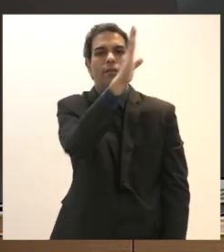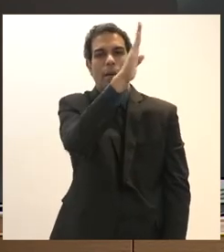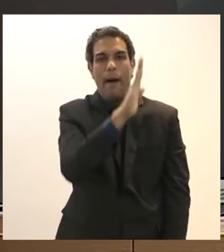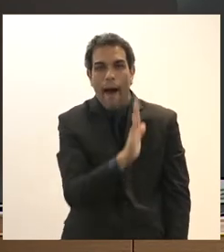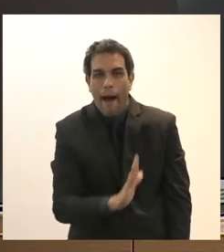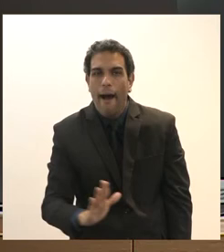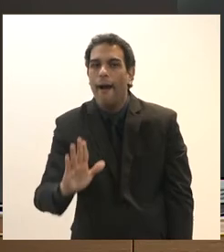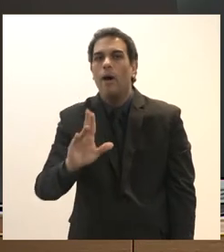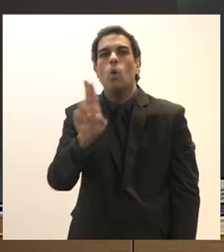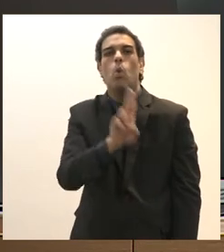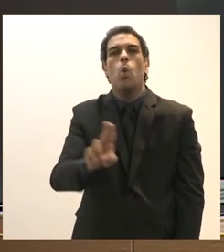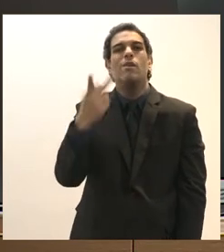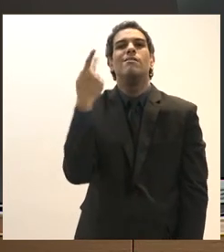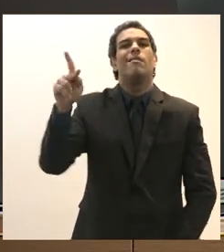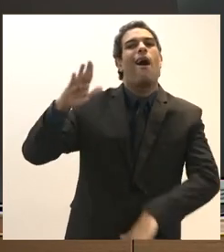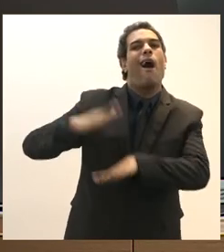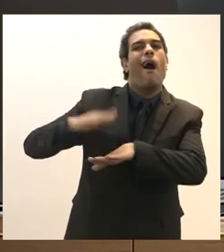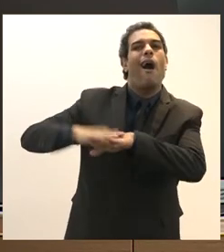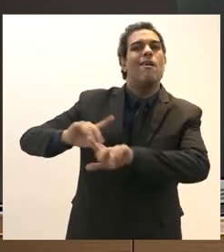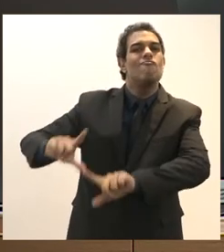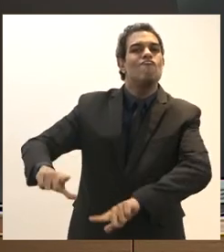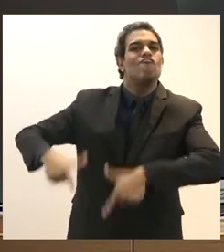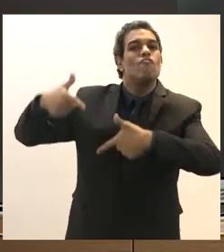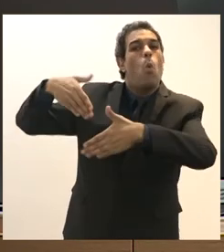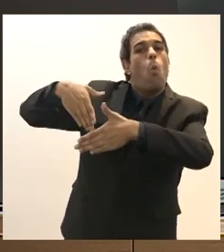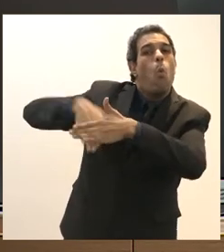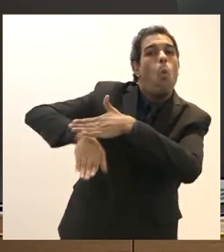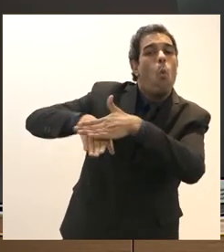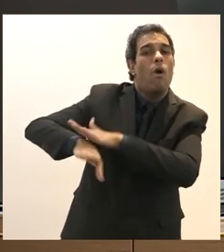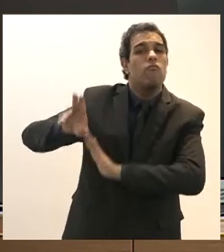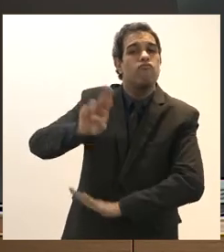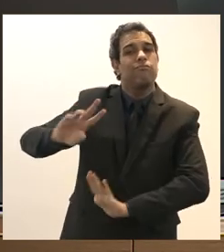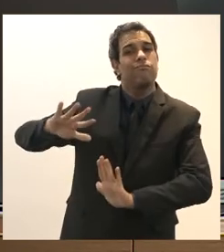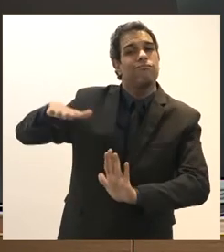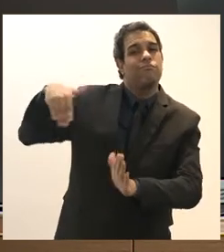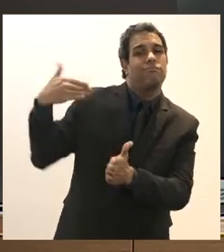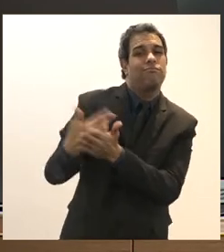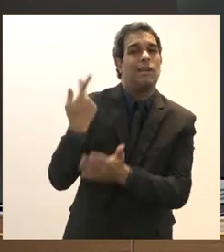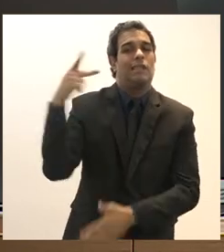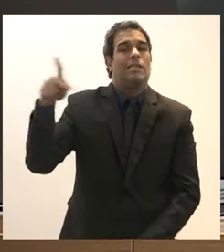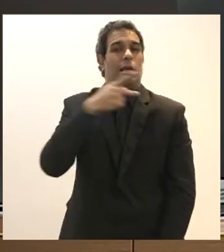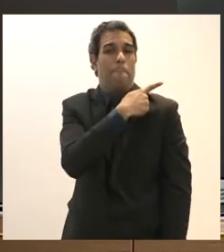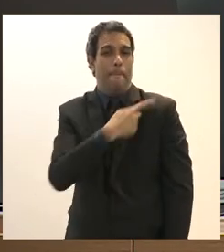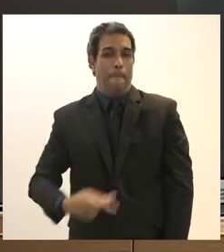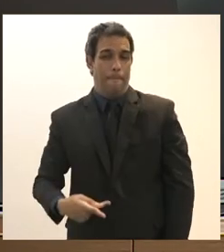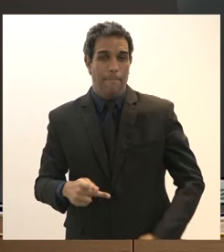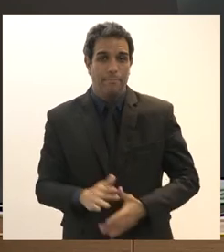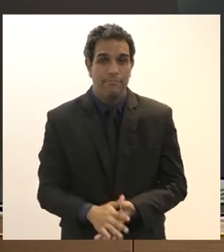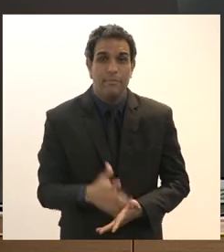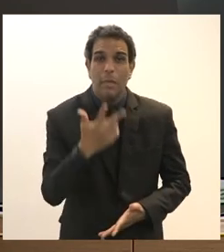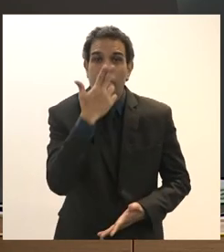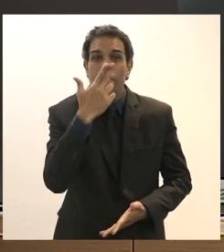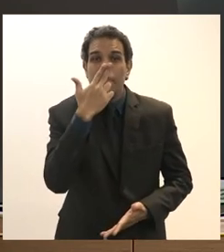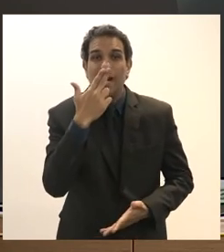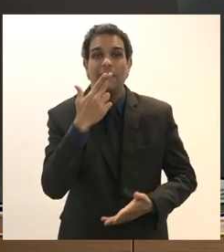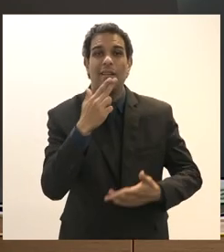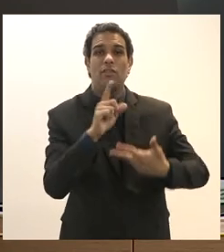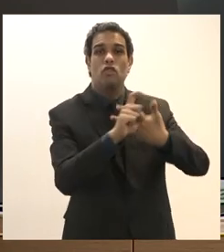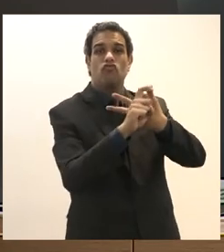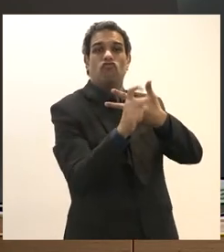para o uso cotidiano como passou a acontecer fazendo com que o poder executivo